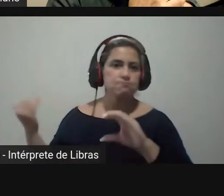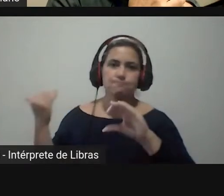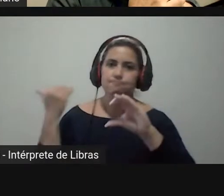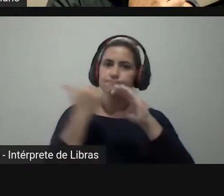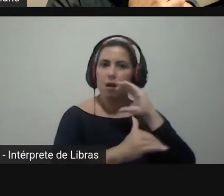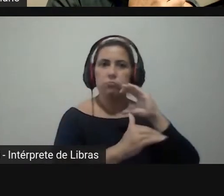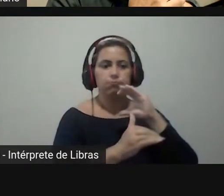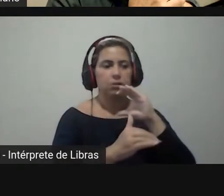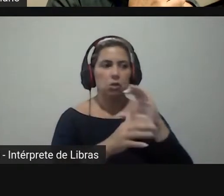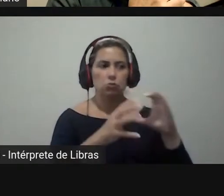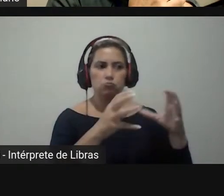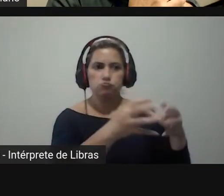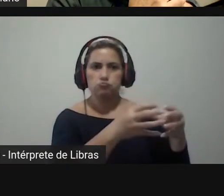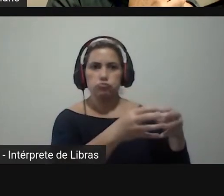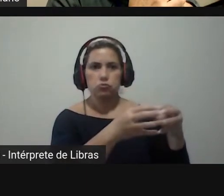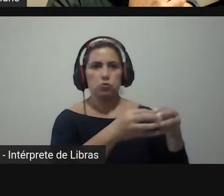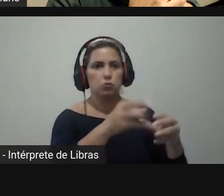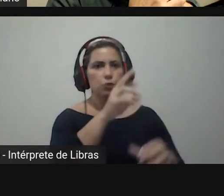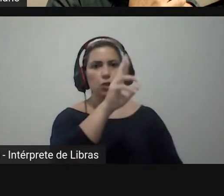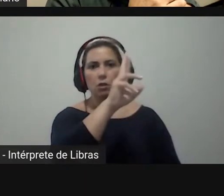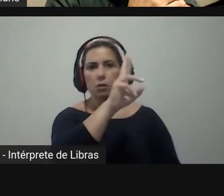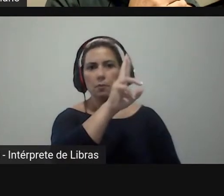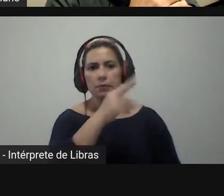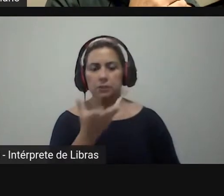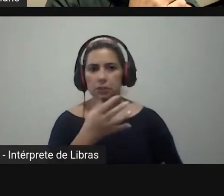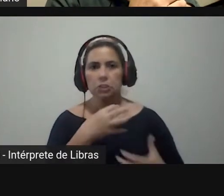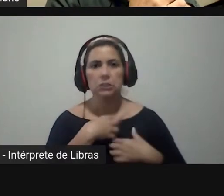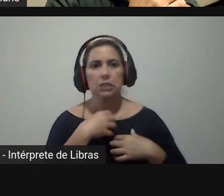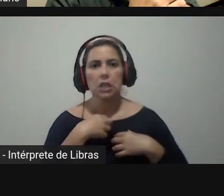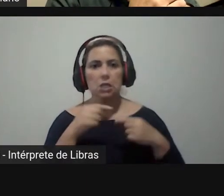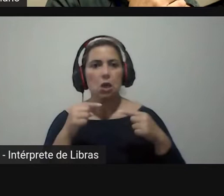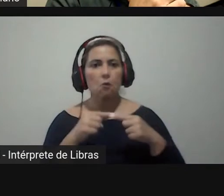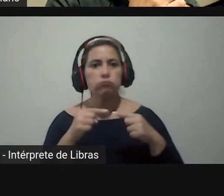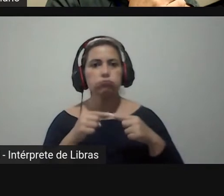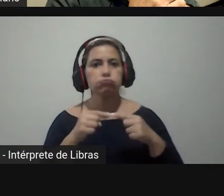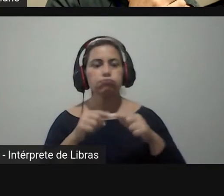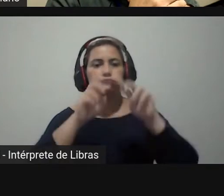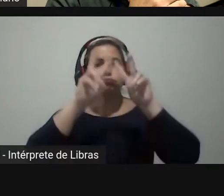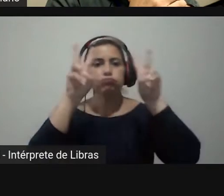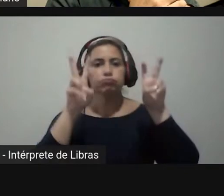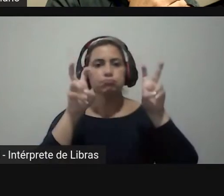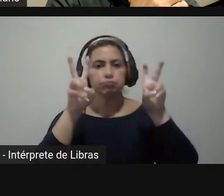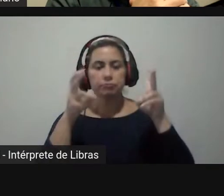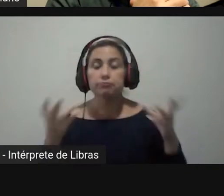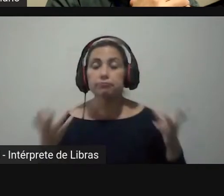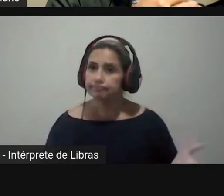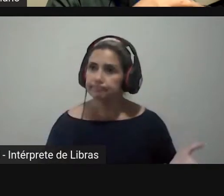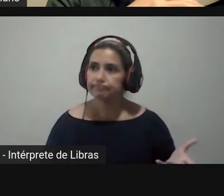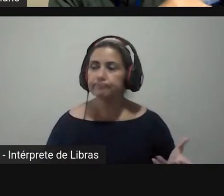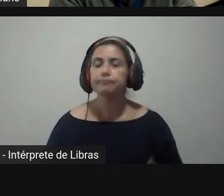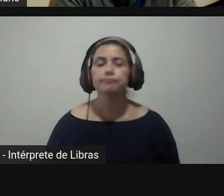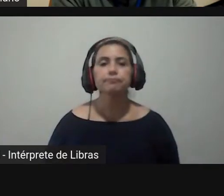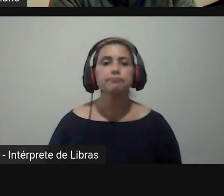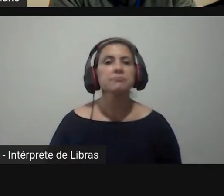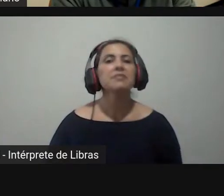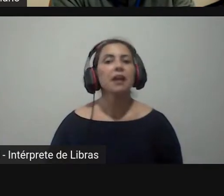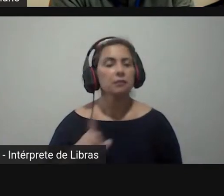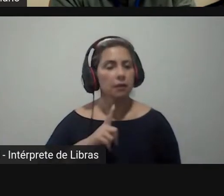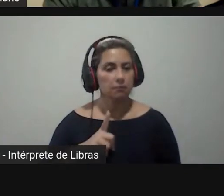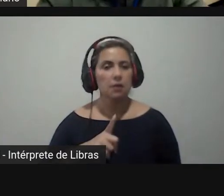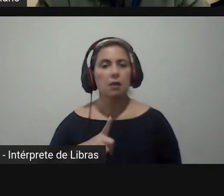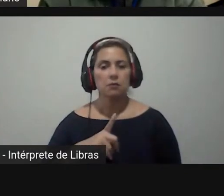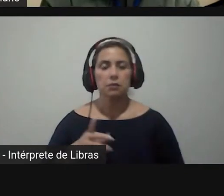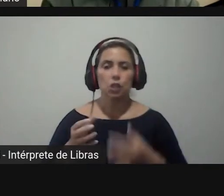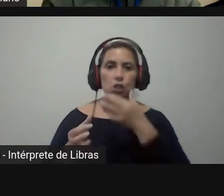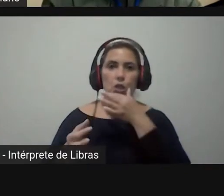ou a bancada que em tese seria mais sensível a demanda do cidadão né então existe uma construção